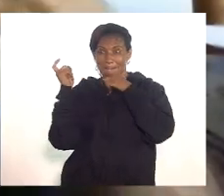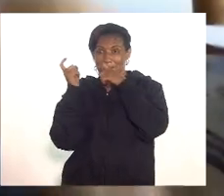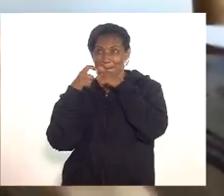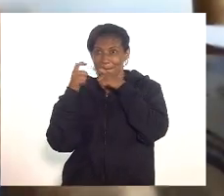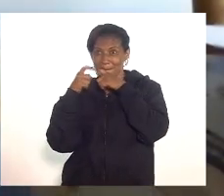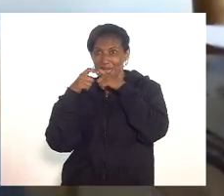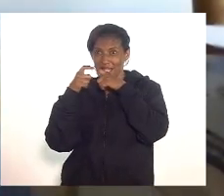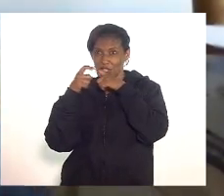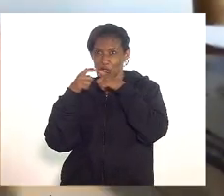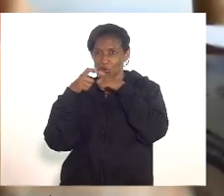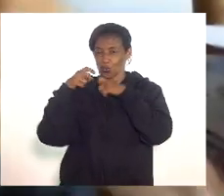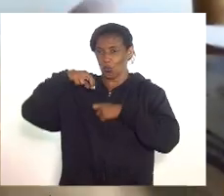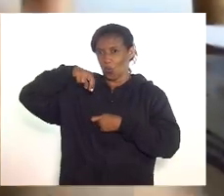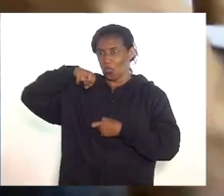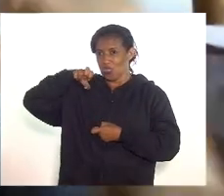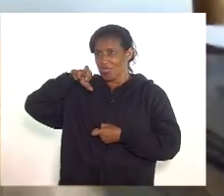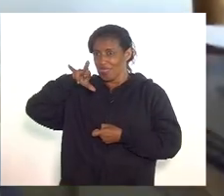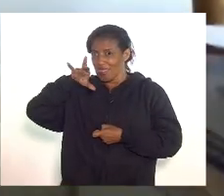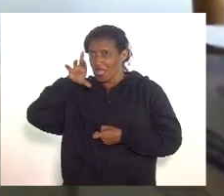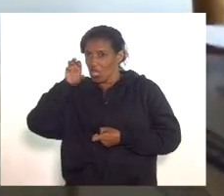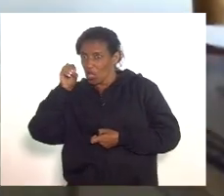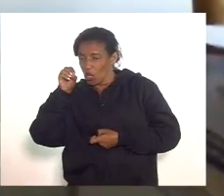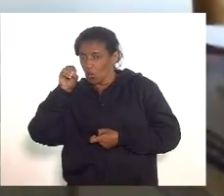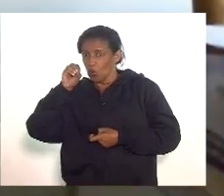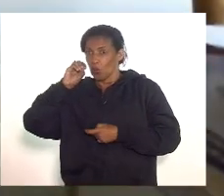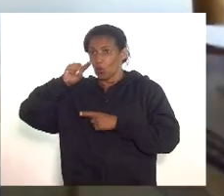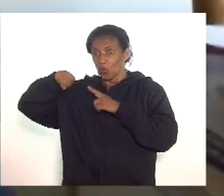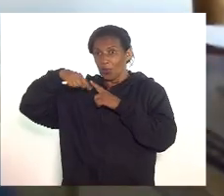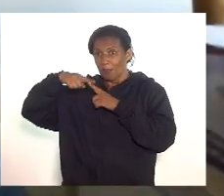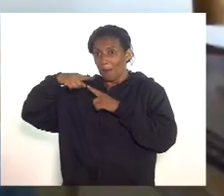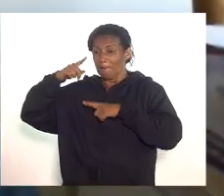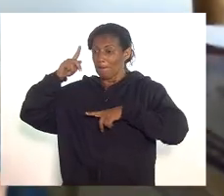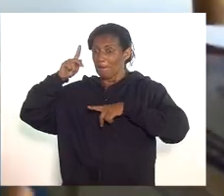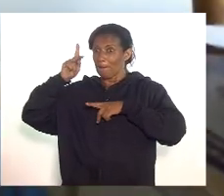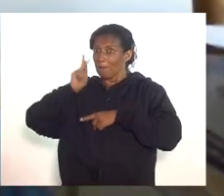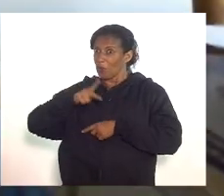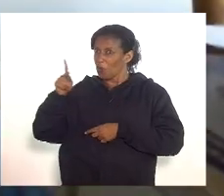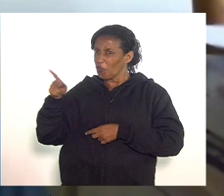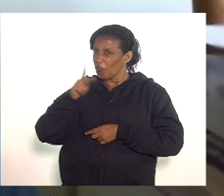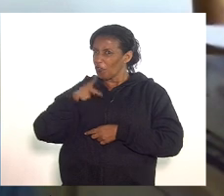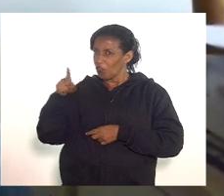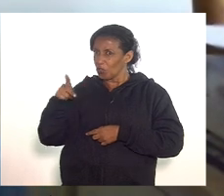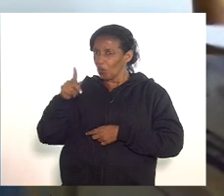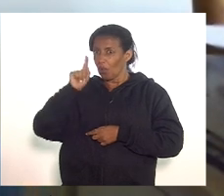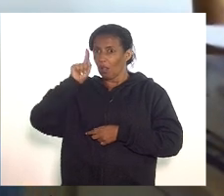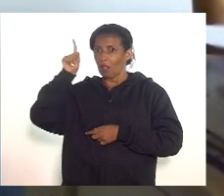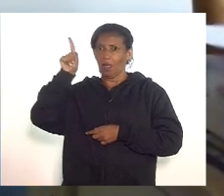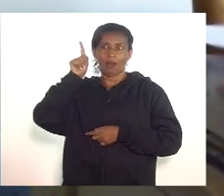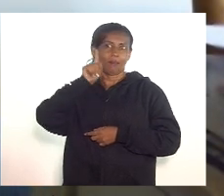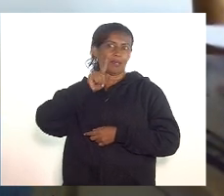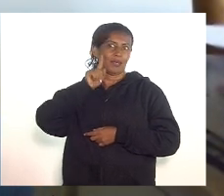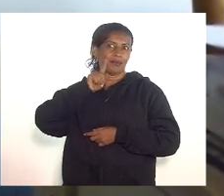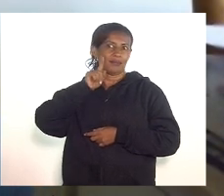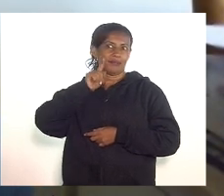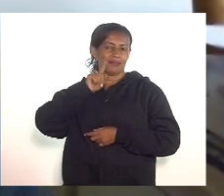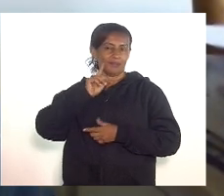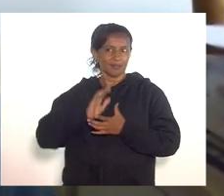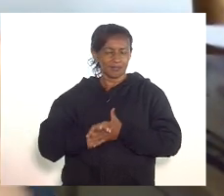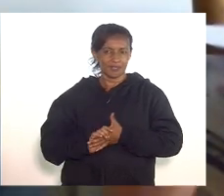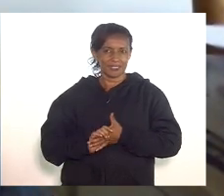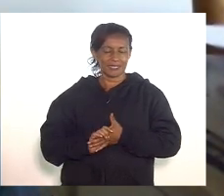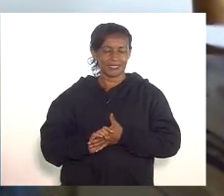catedrático de uma universidade americana um libelo de